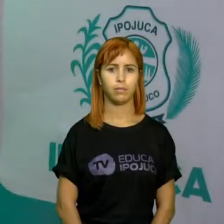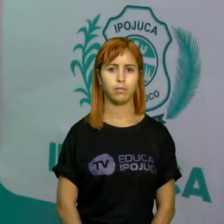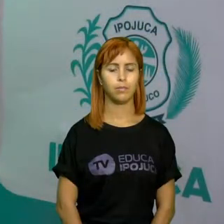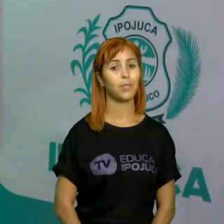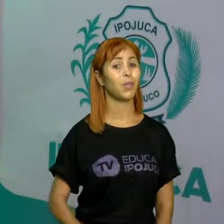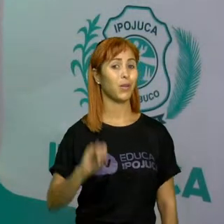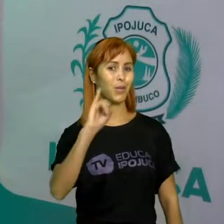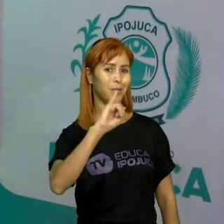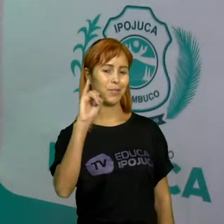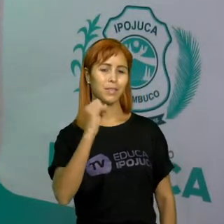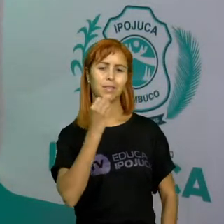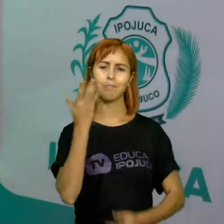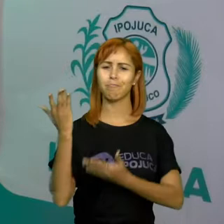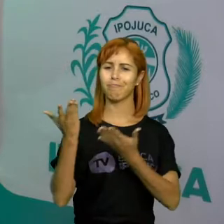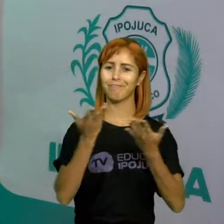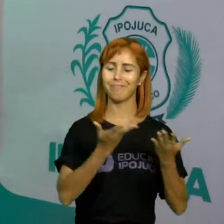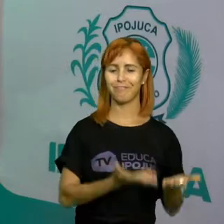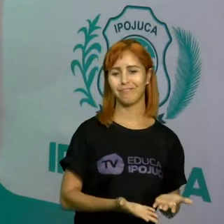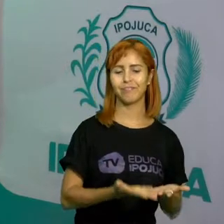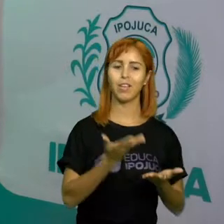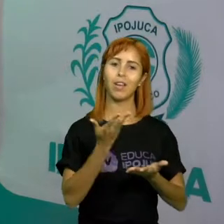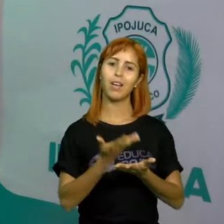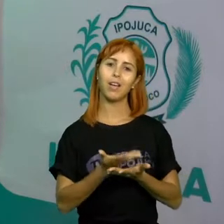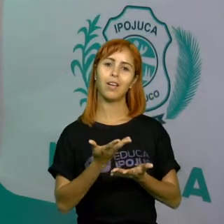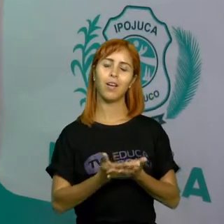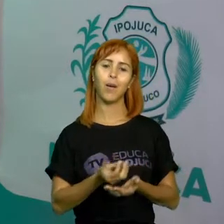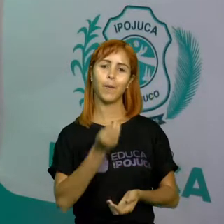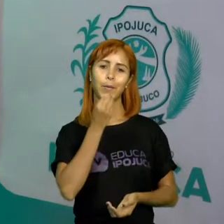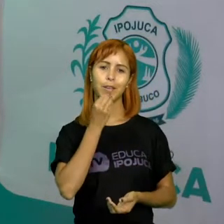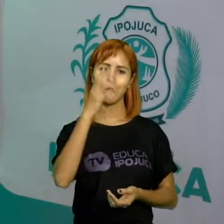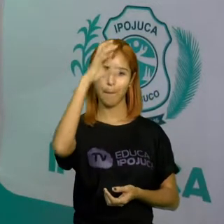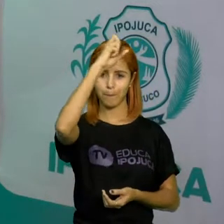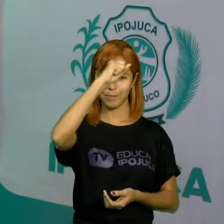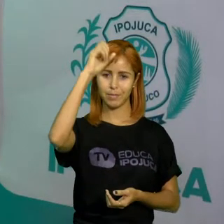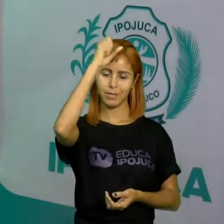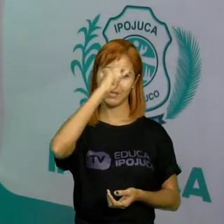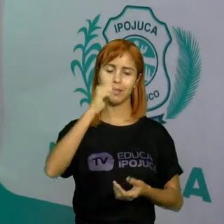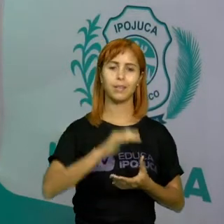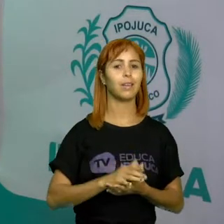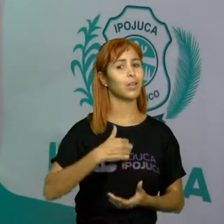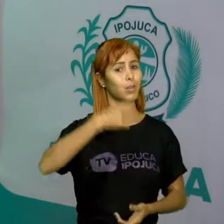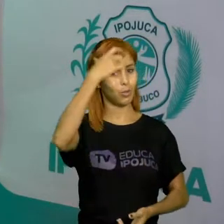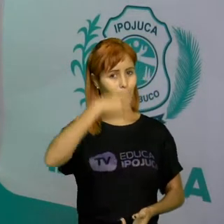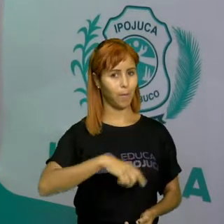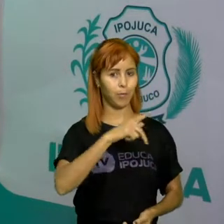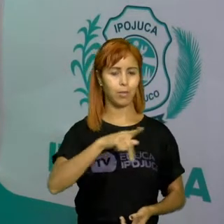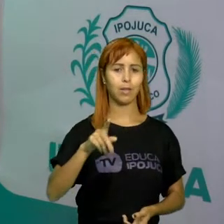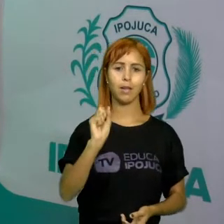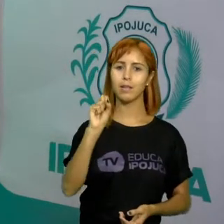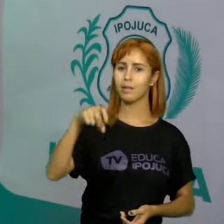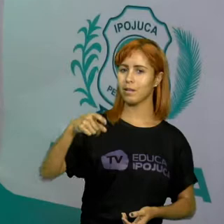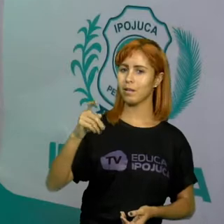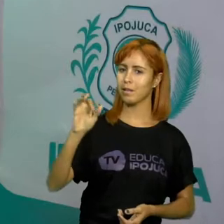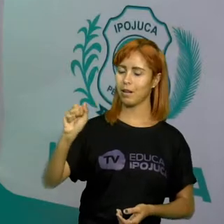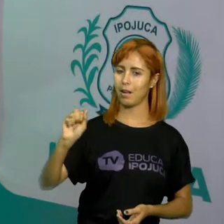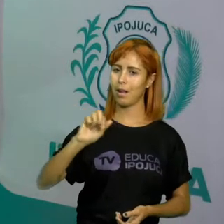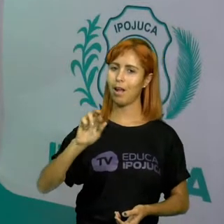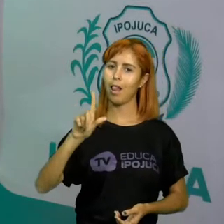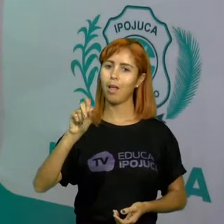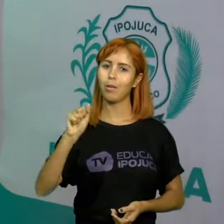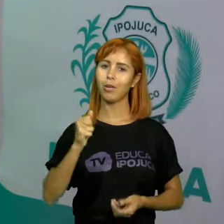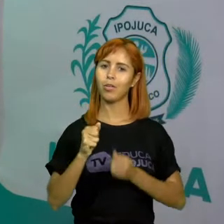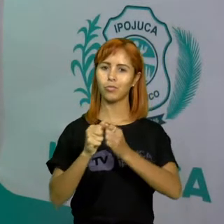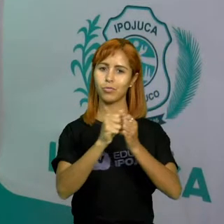Olá, sejam bem-vindos a mais uma incrível oportunidade de aprendizagem. Eu sou a professora Sandra Lopes e estou com